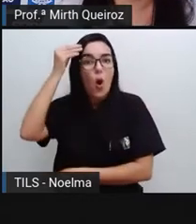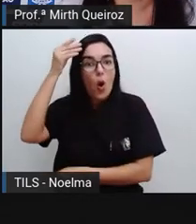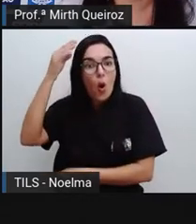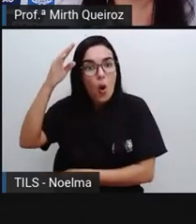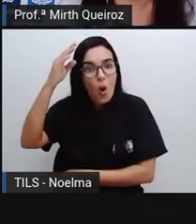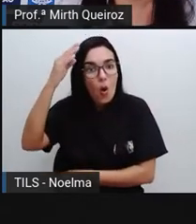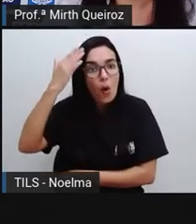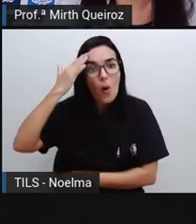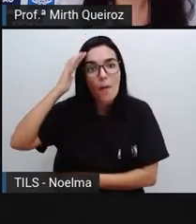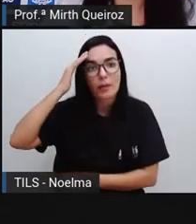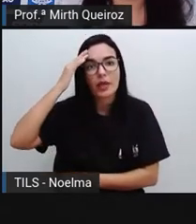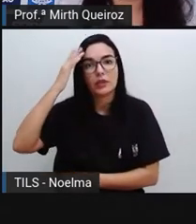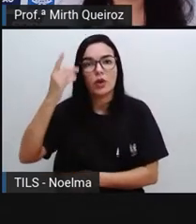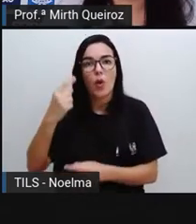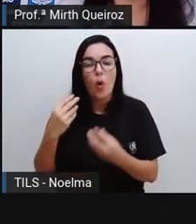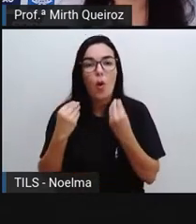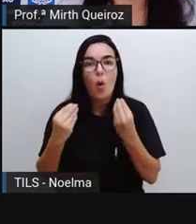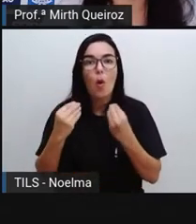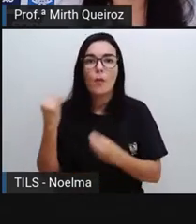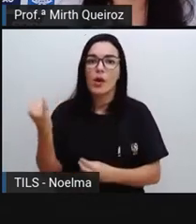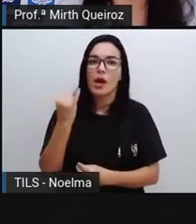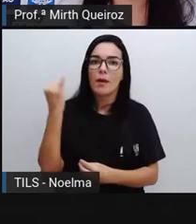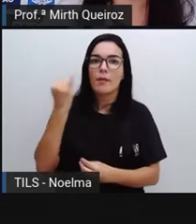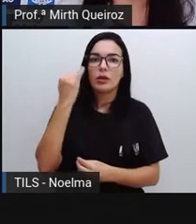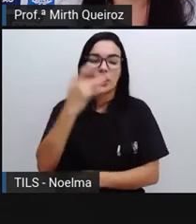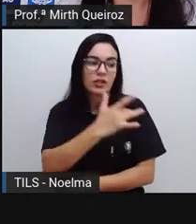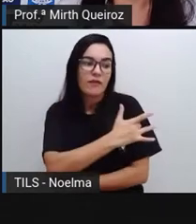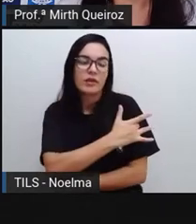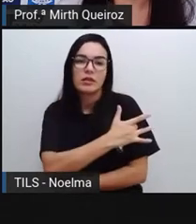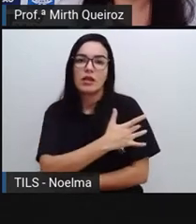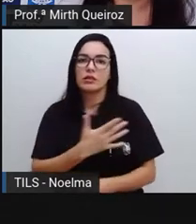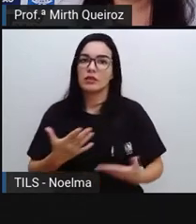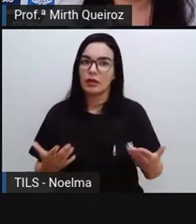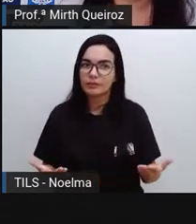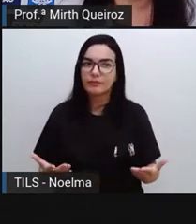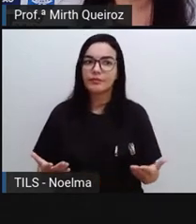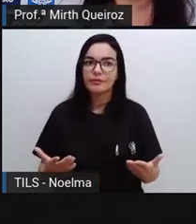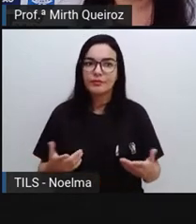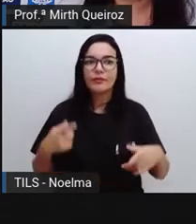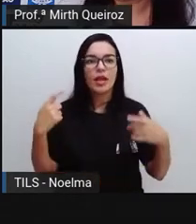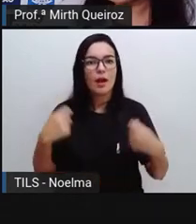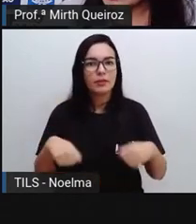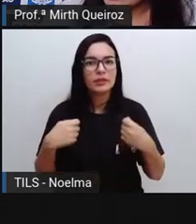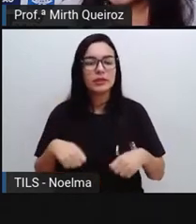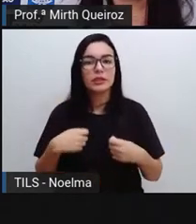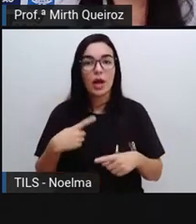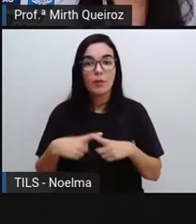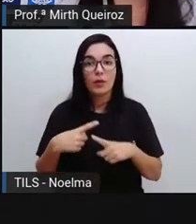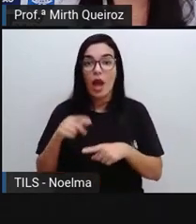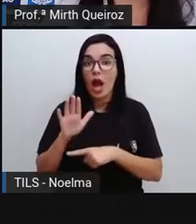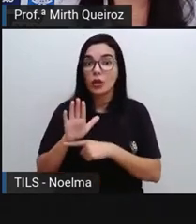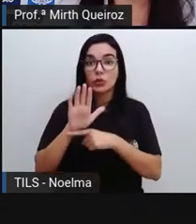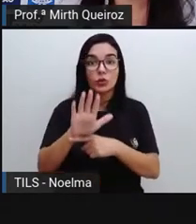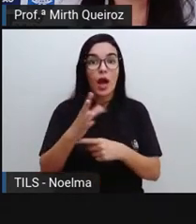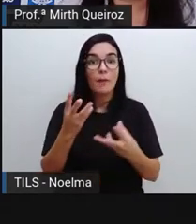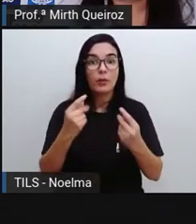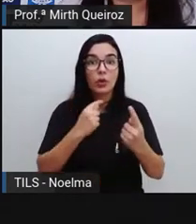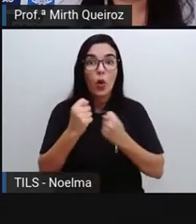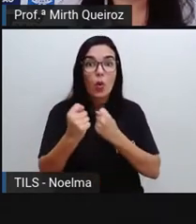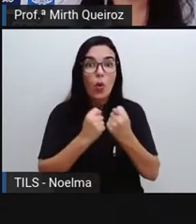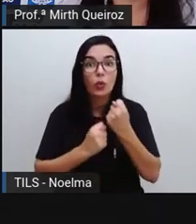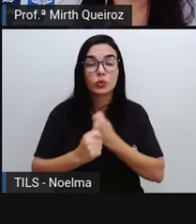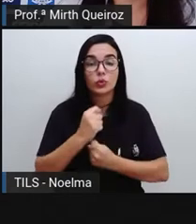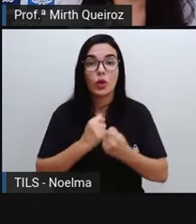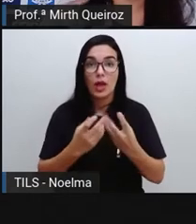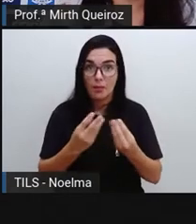o quão importante é a vacinação. A vacinação que ajudou muito no controle de muitas